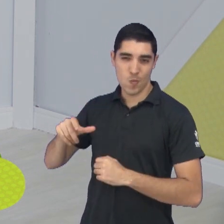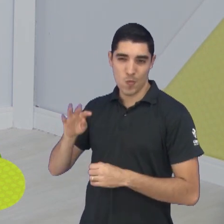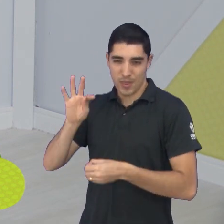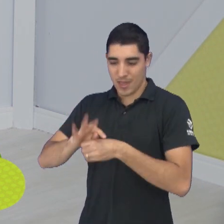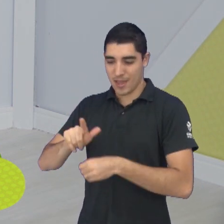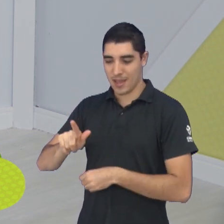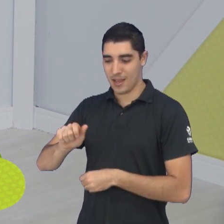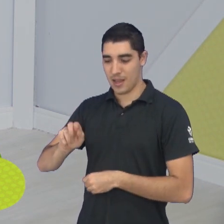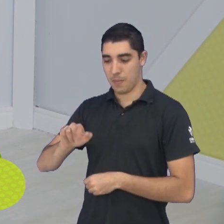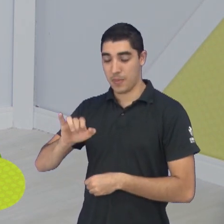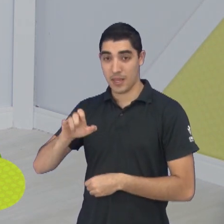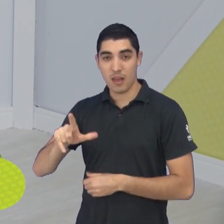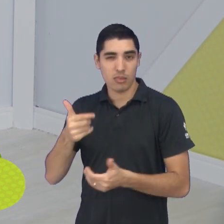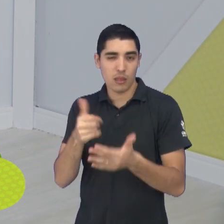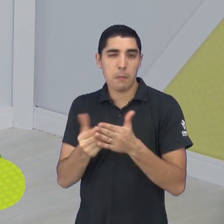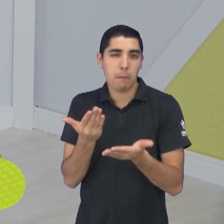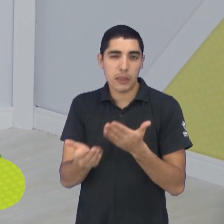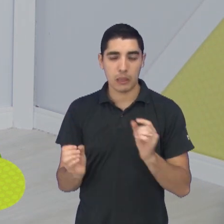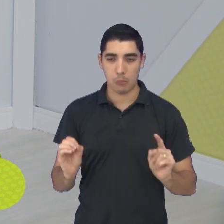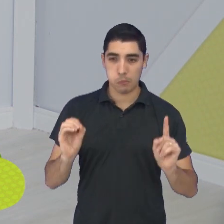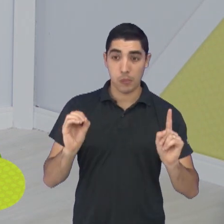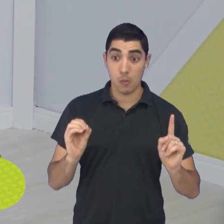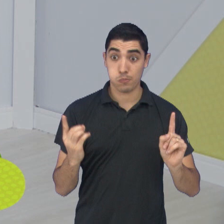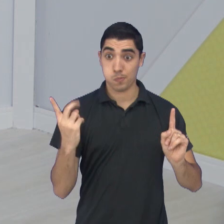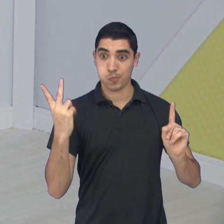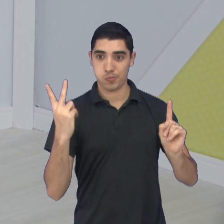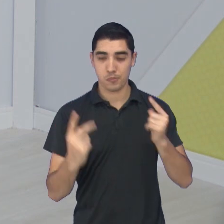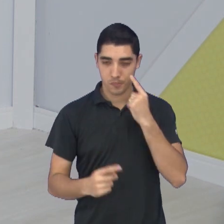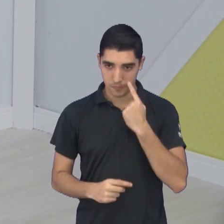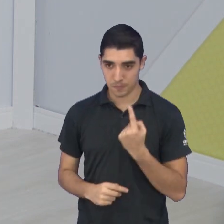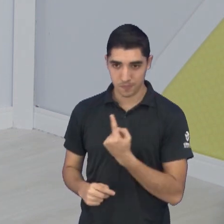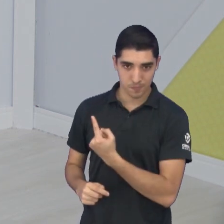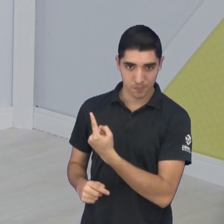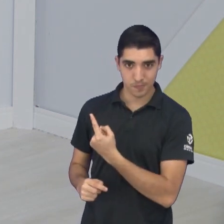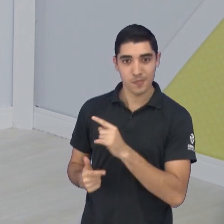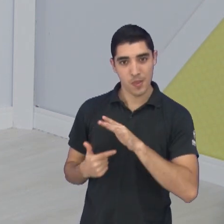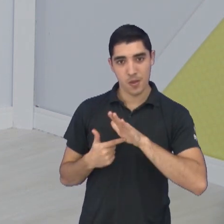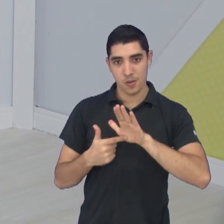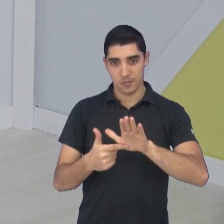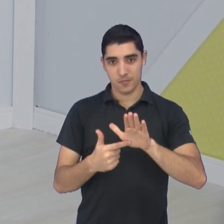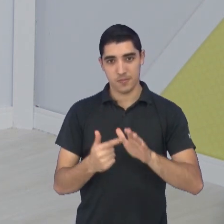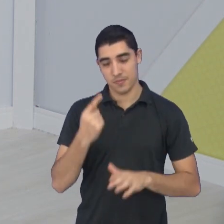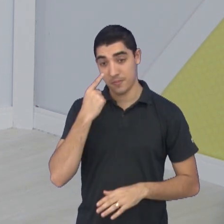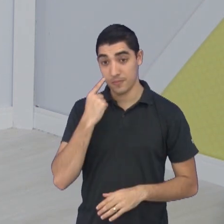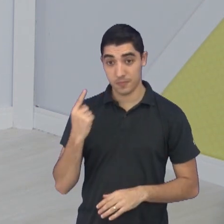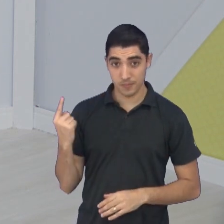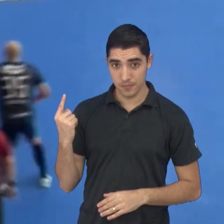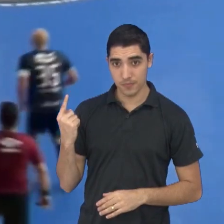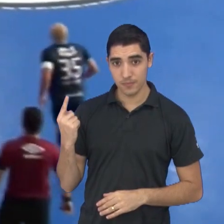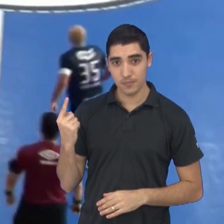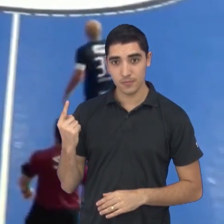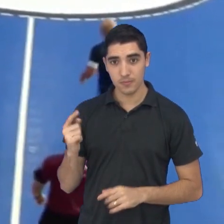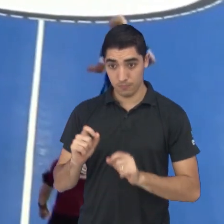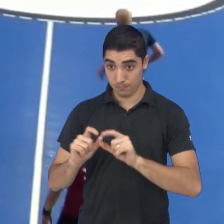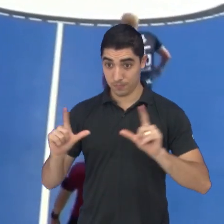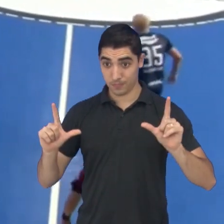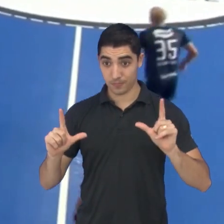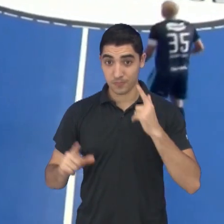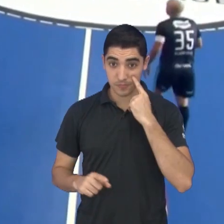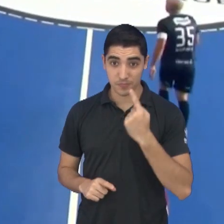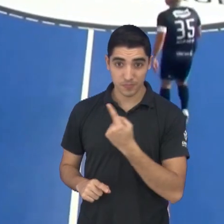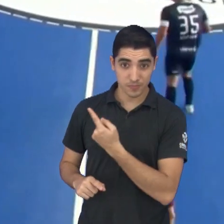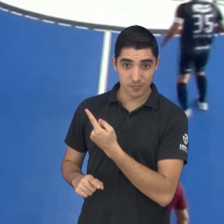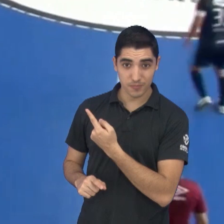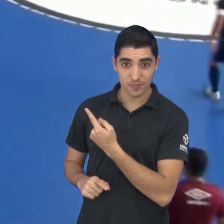venceu de virada os mineiros por 2x1. Vamos ver os gols. Coloca em tela cheia, meu querido Piteco. Olha só. Jogada por ali. Tela cheia, Piteco. Vai.